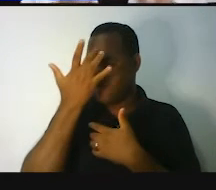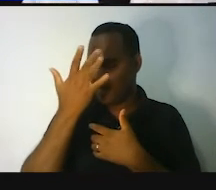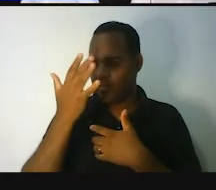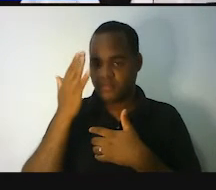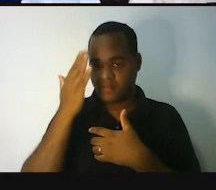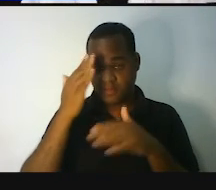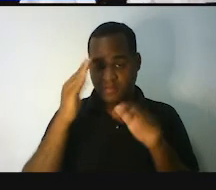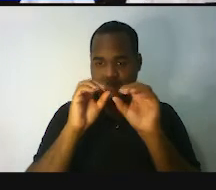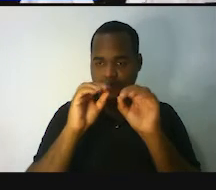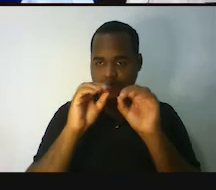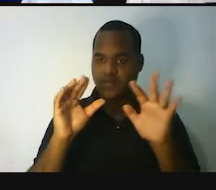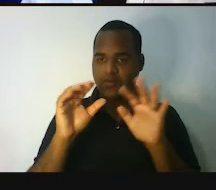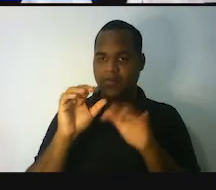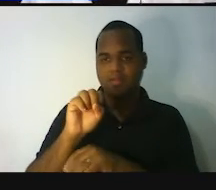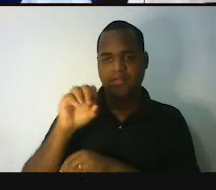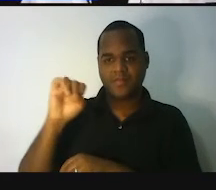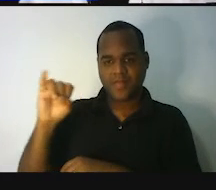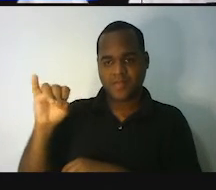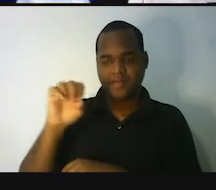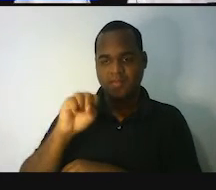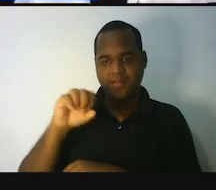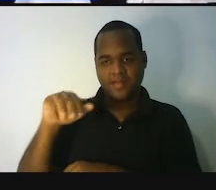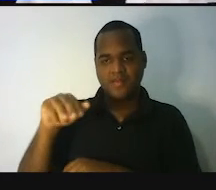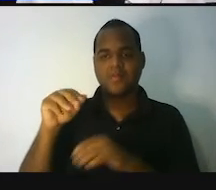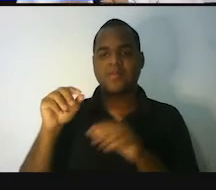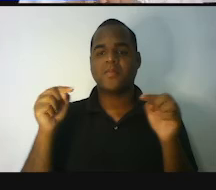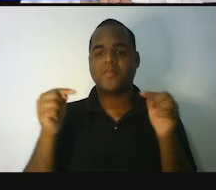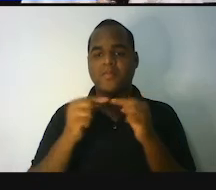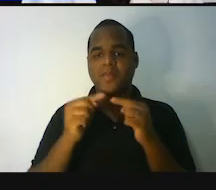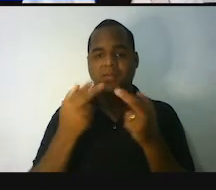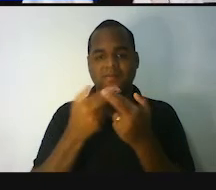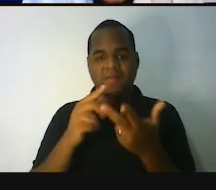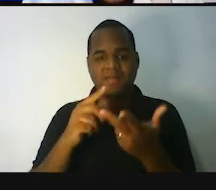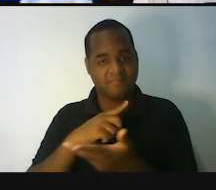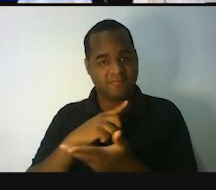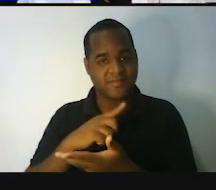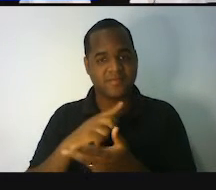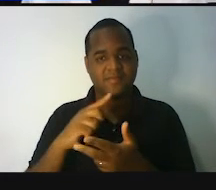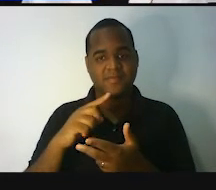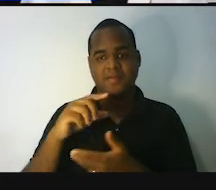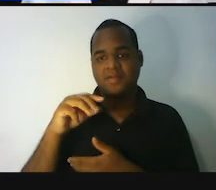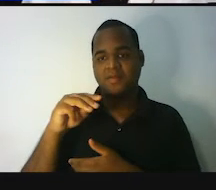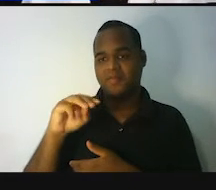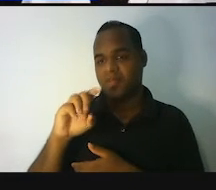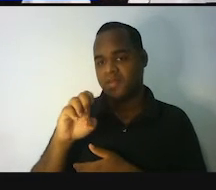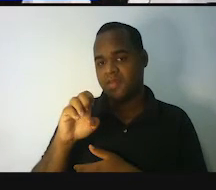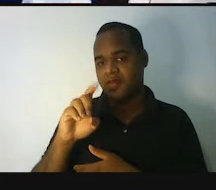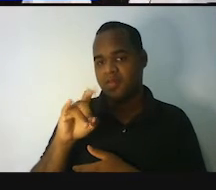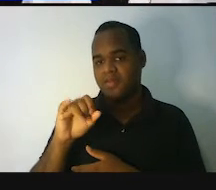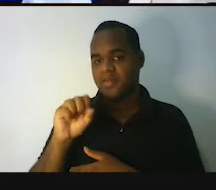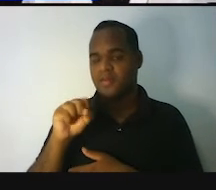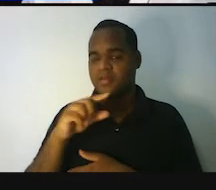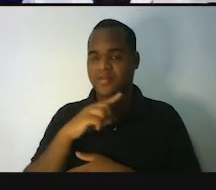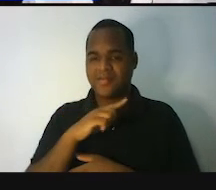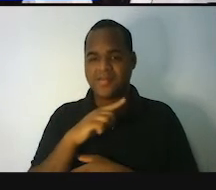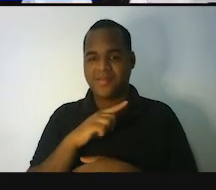negócio de sistemas de medidas nada mais é do que maneiras de medir as coisas. É só isso.